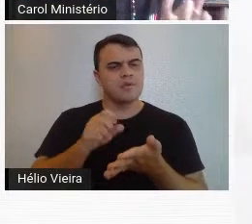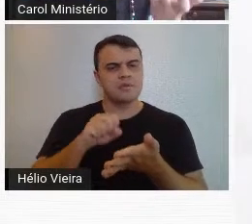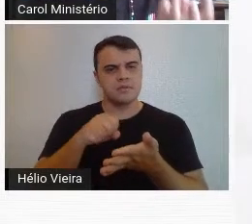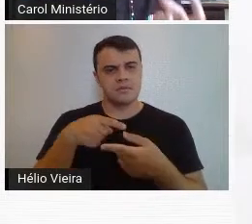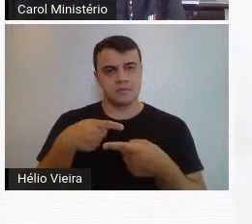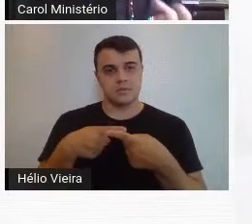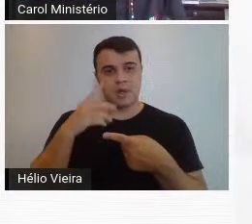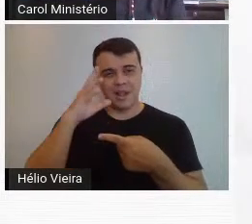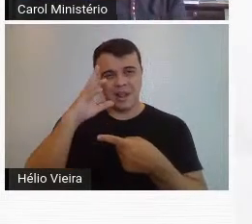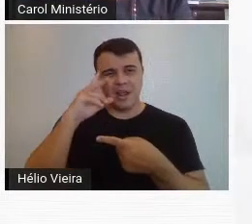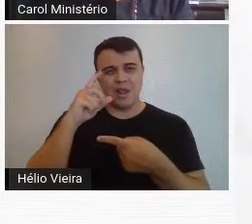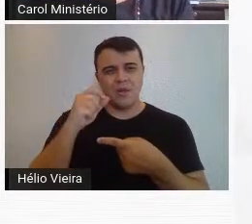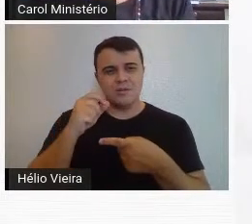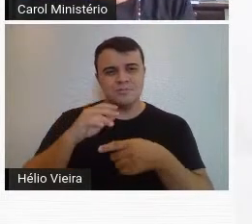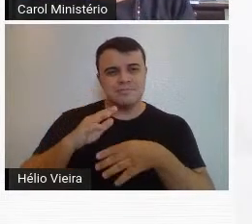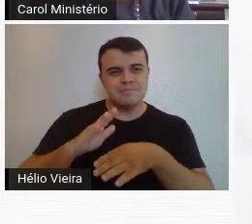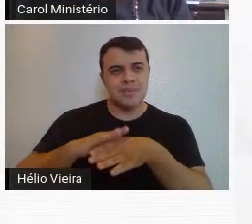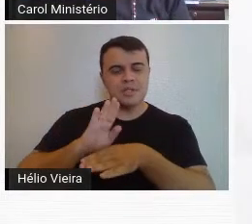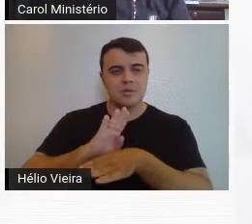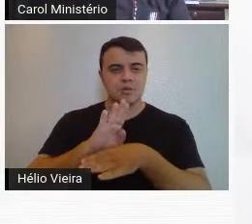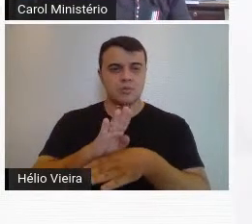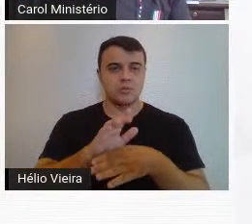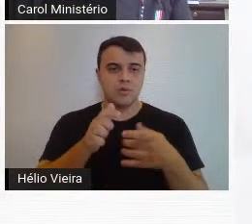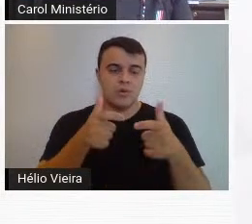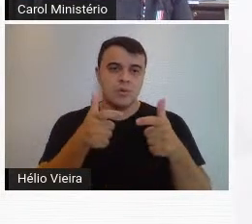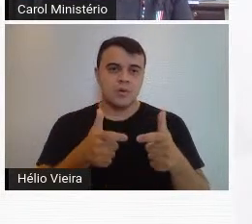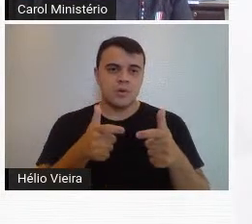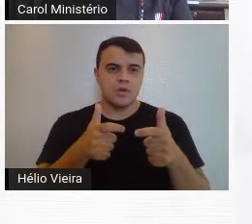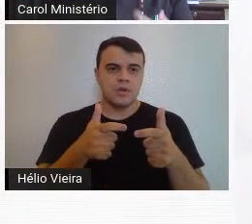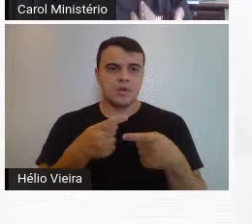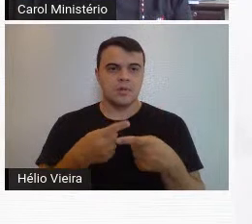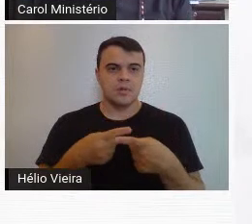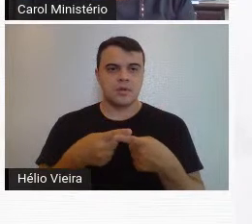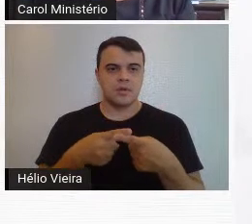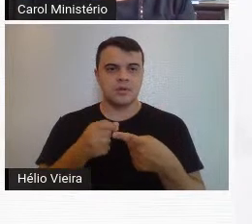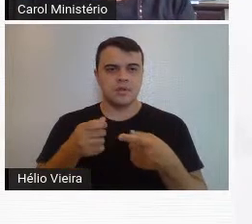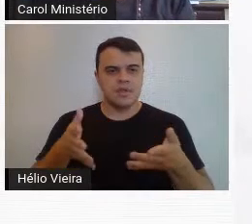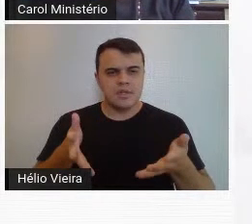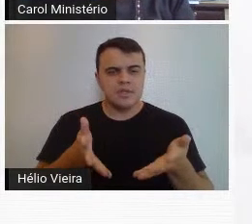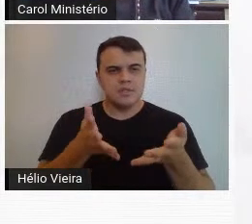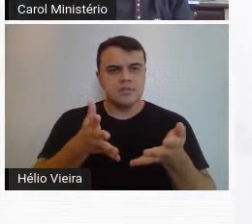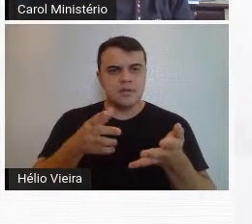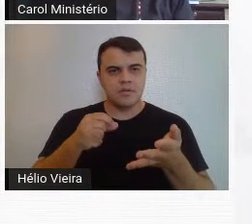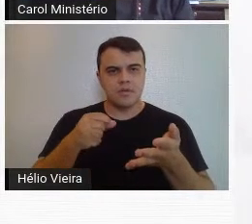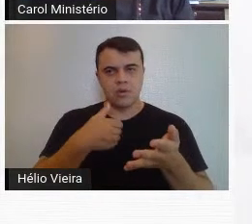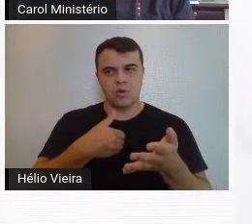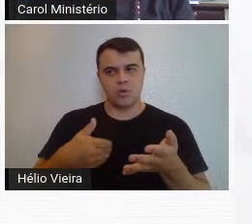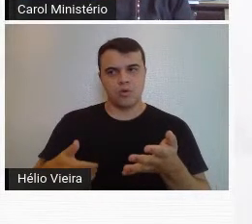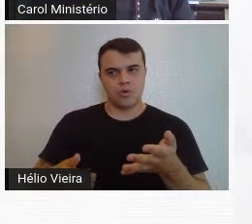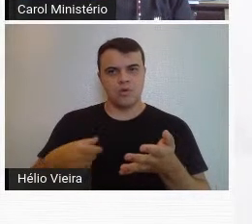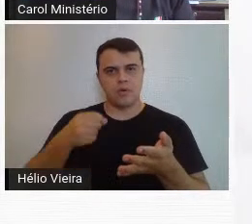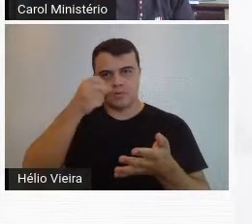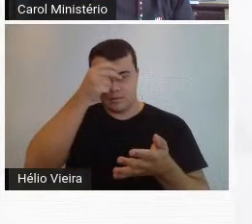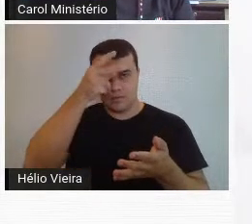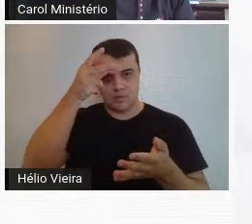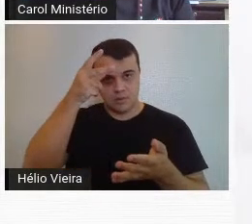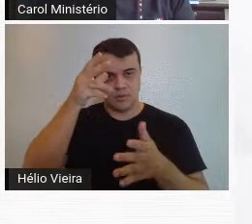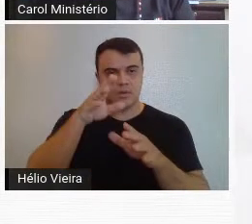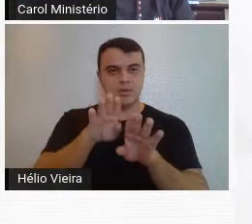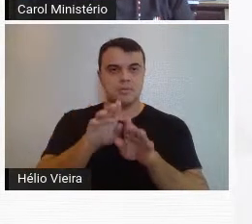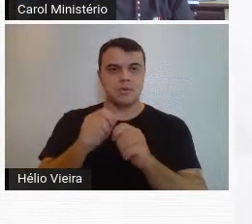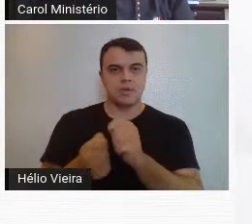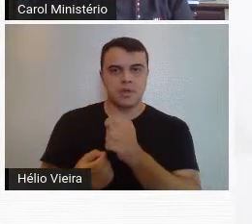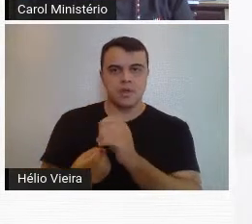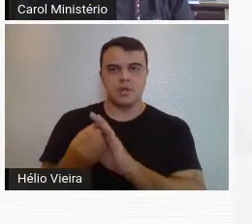que acho que foi a maior contribuição do salão, esse incentivo do poder público, da prefeitura, com a